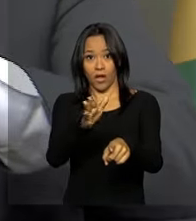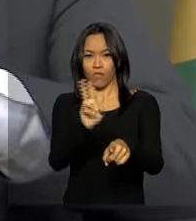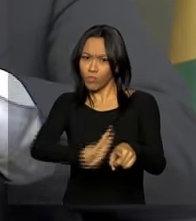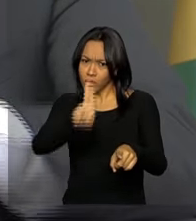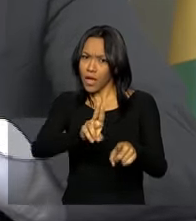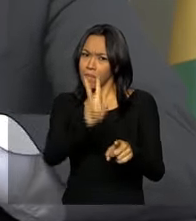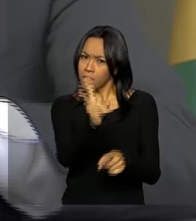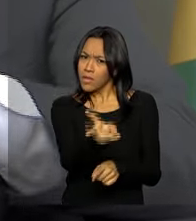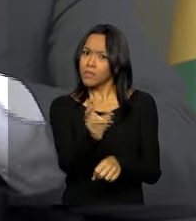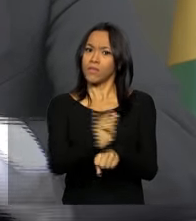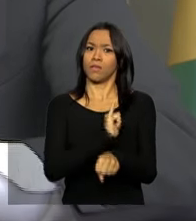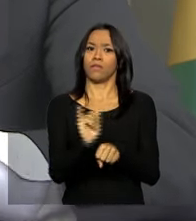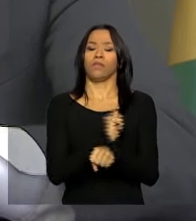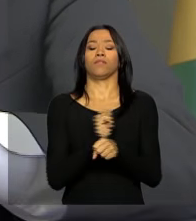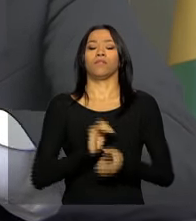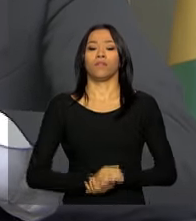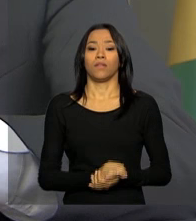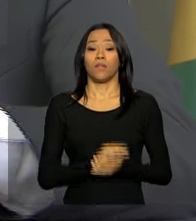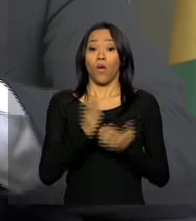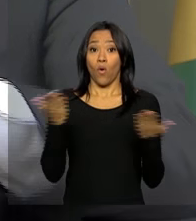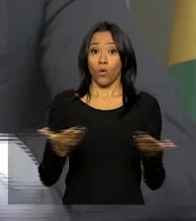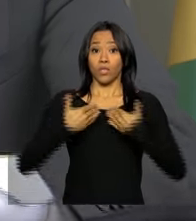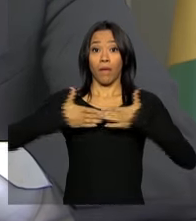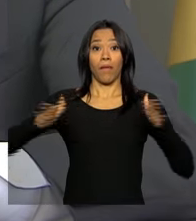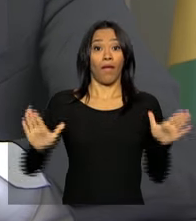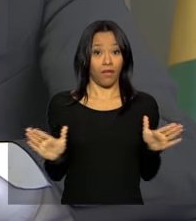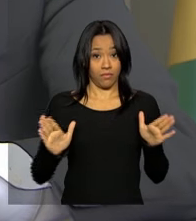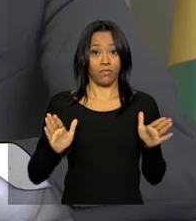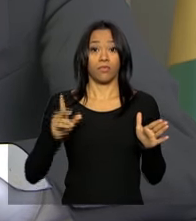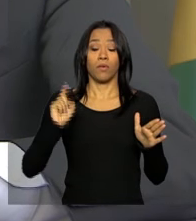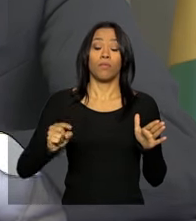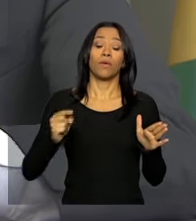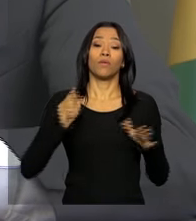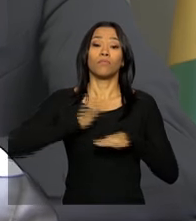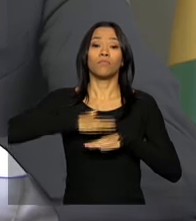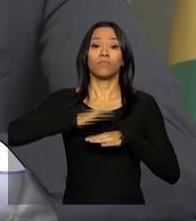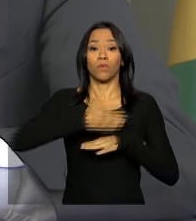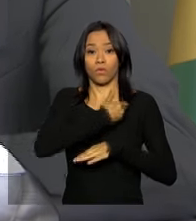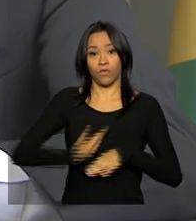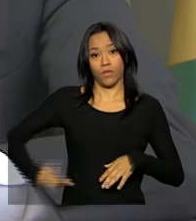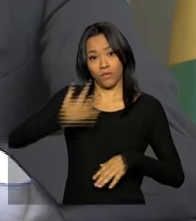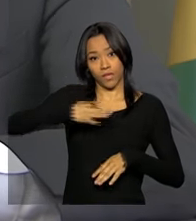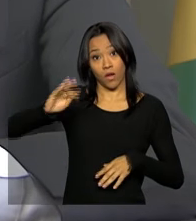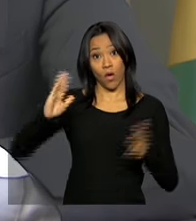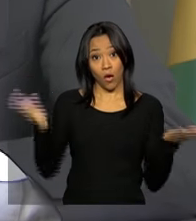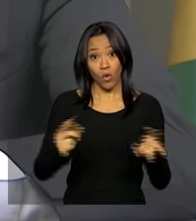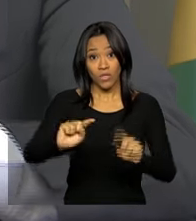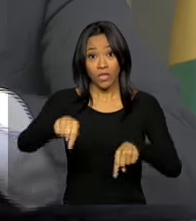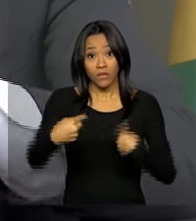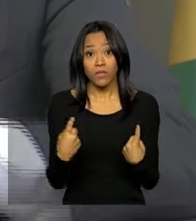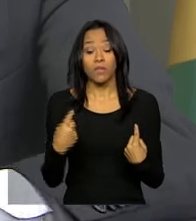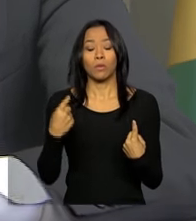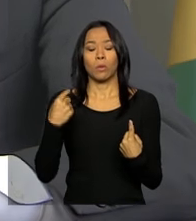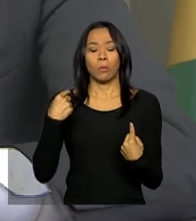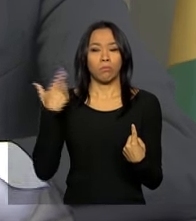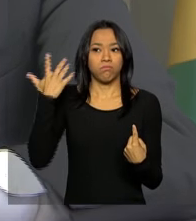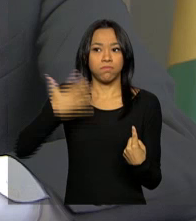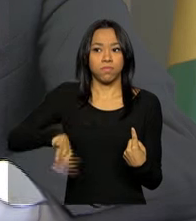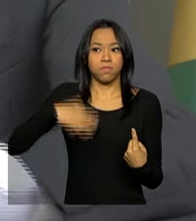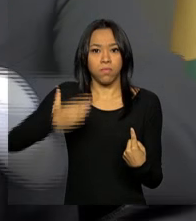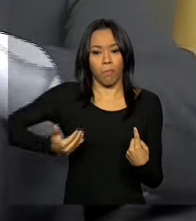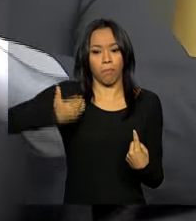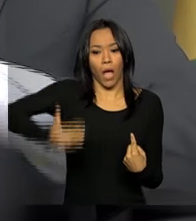Os dados hoje estão abertos por iniciativa do Governo Federal e o nosso desafio agora, o nosso passo maior